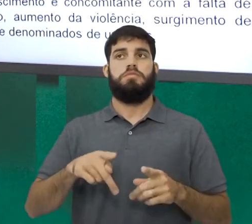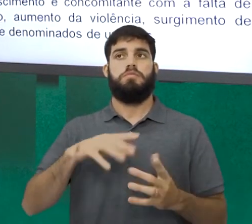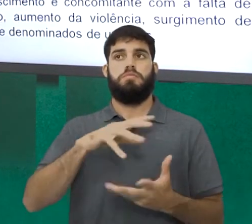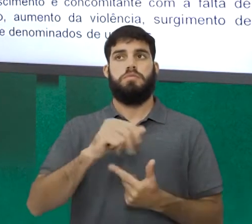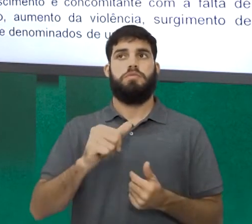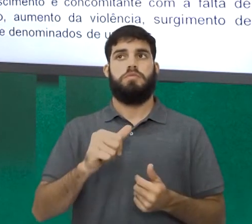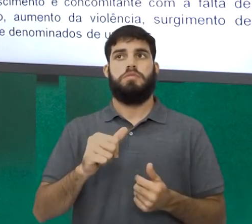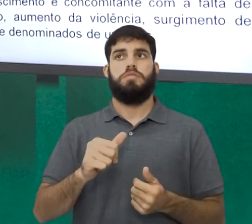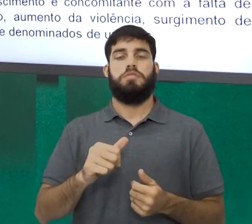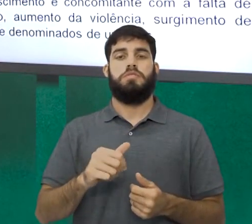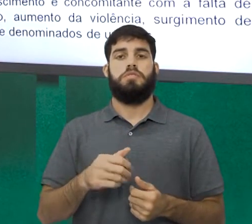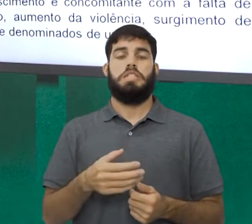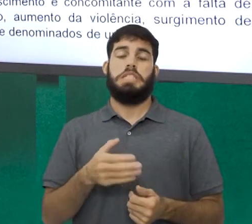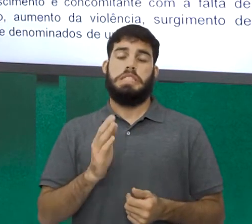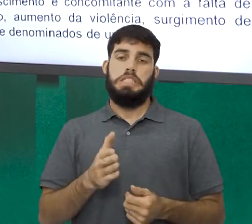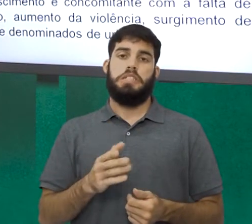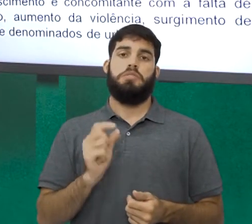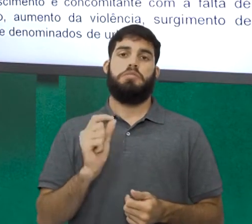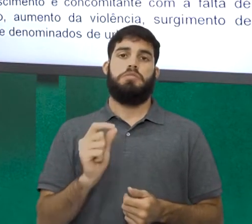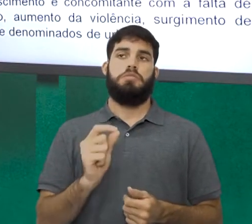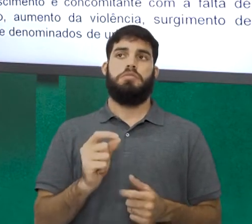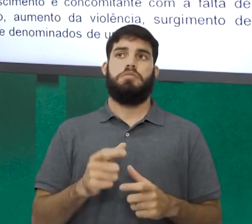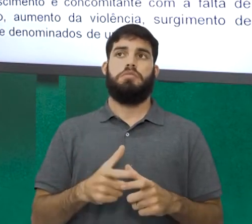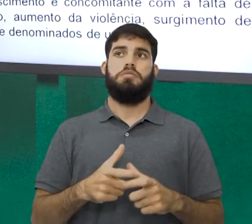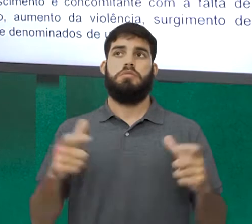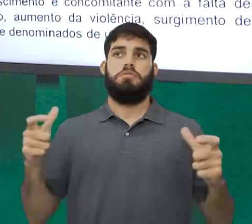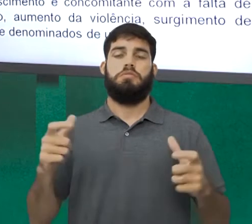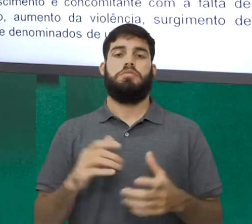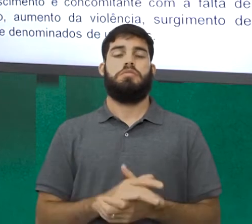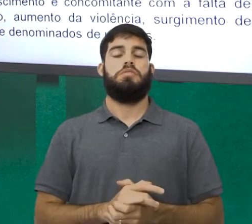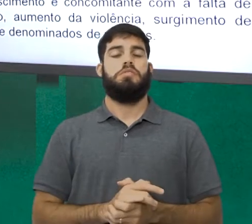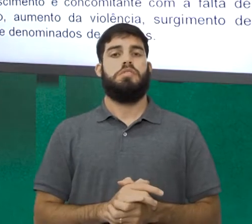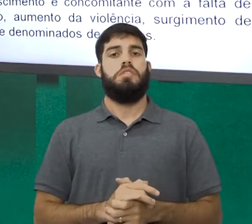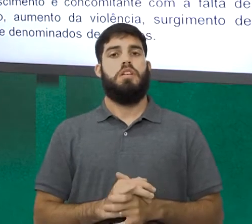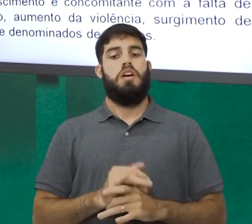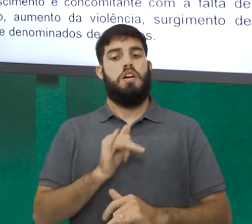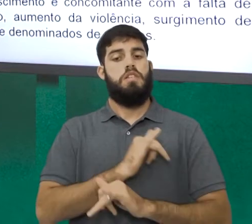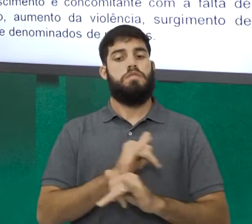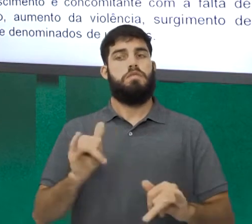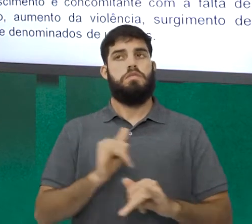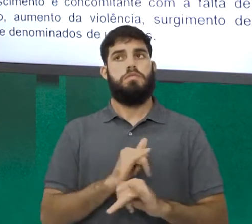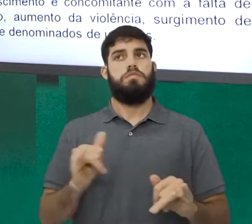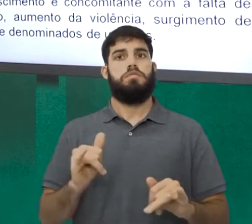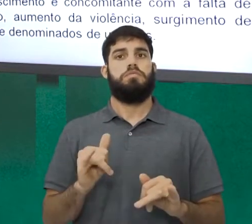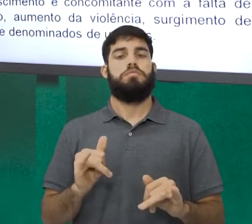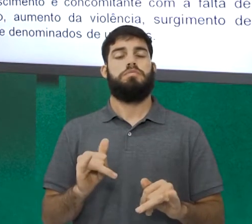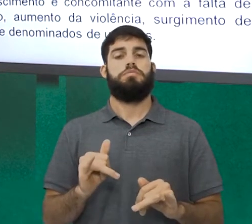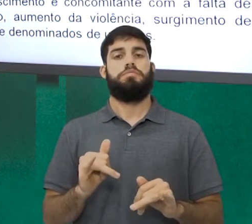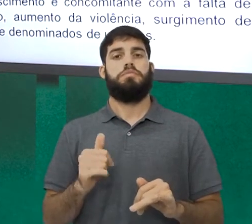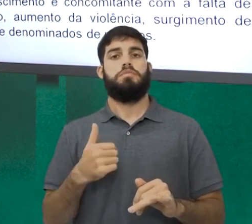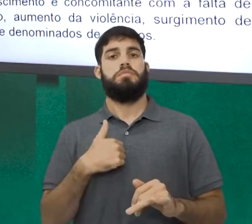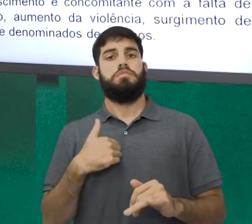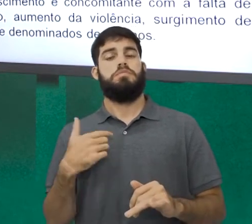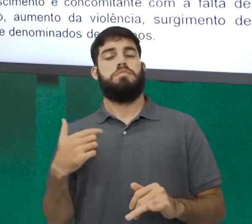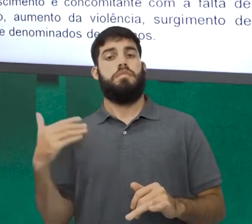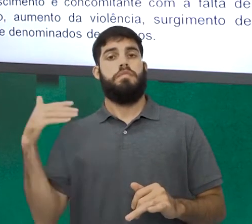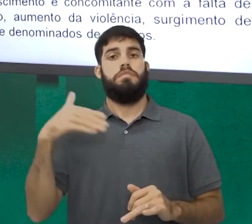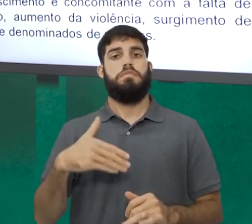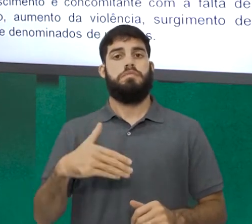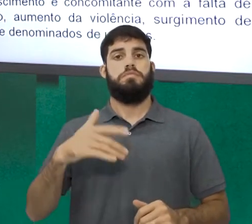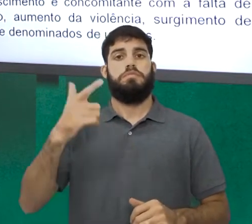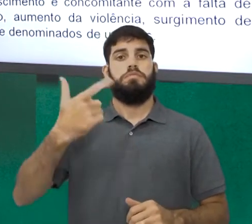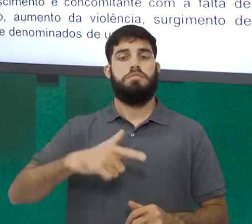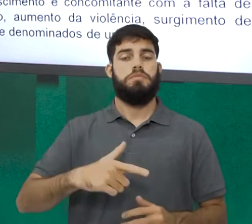fosse majoritariamente urbana. Foi uma das informações que eu coloquei. E aqui reafirmo, foi